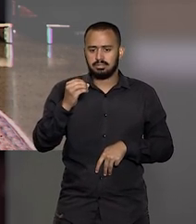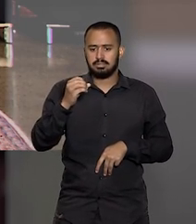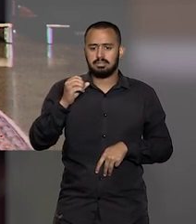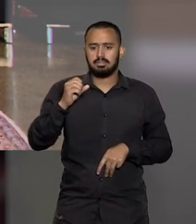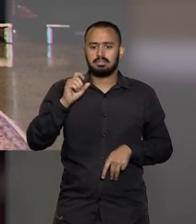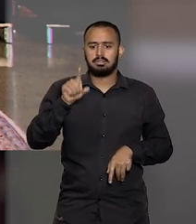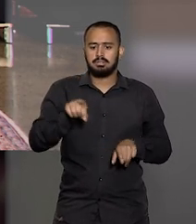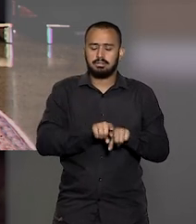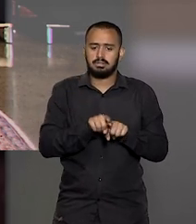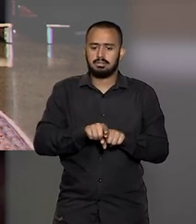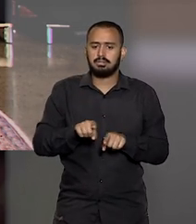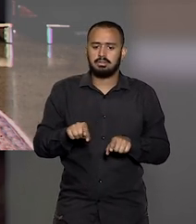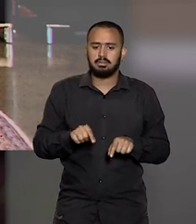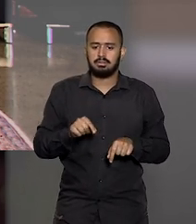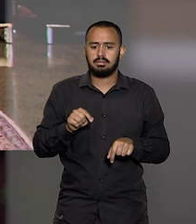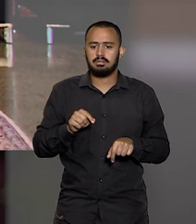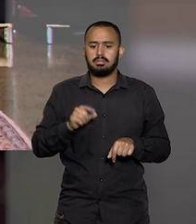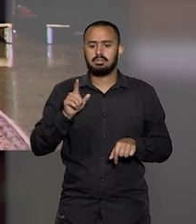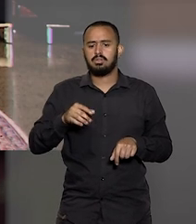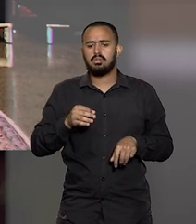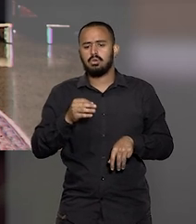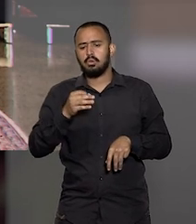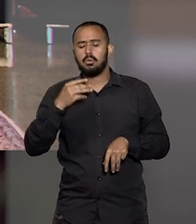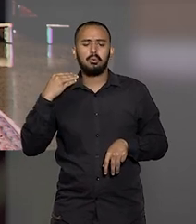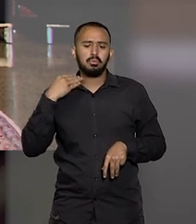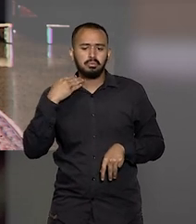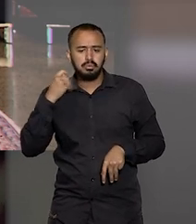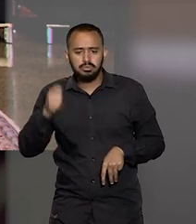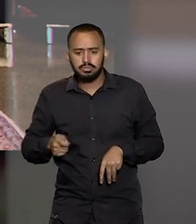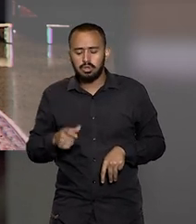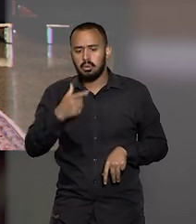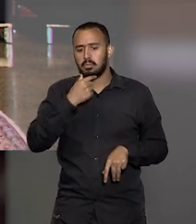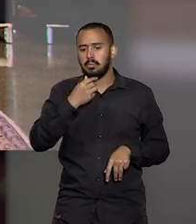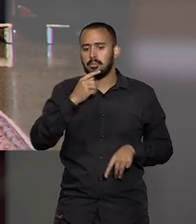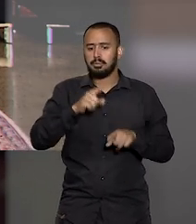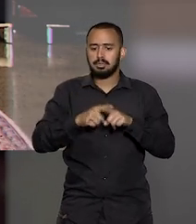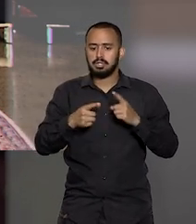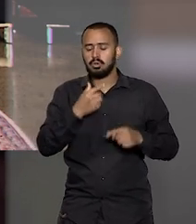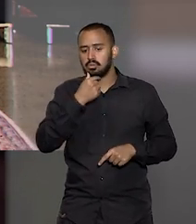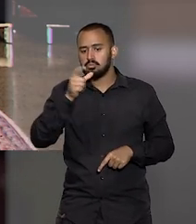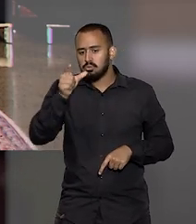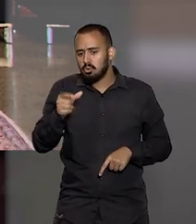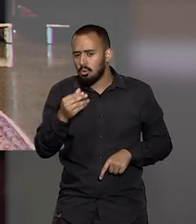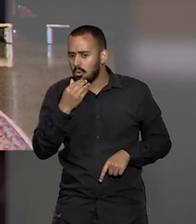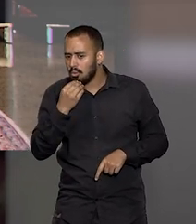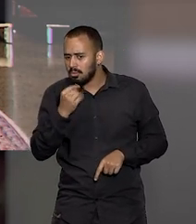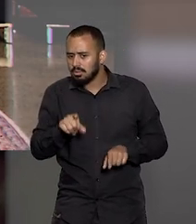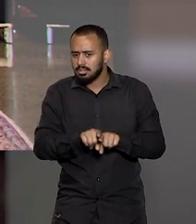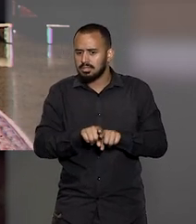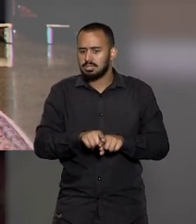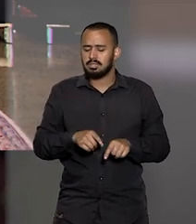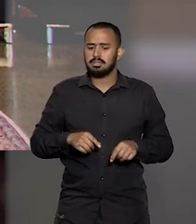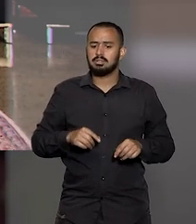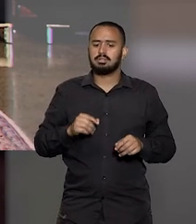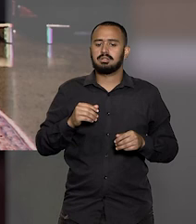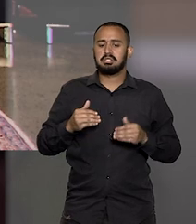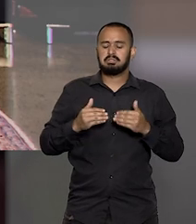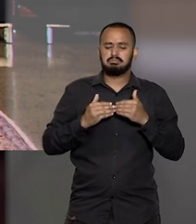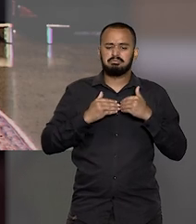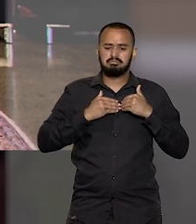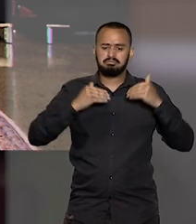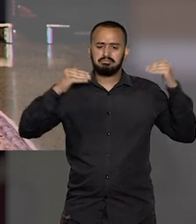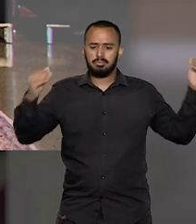respeito como magistrado, como ser humano, quem engrandeceu com a sua presença